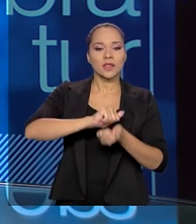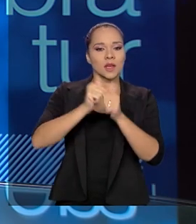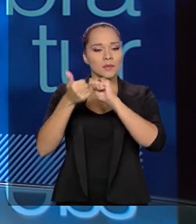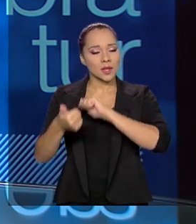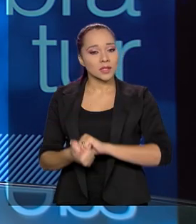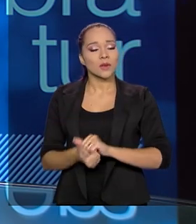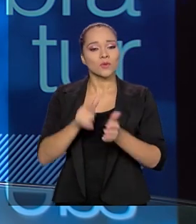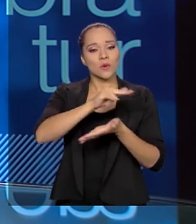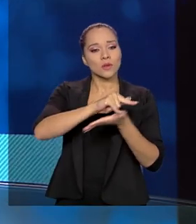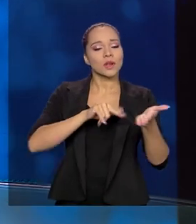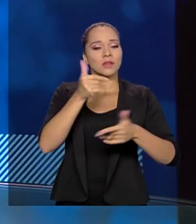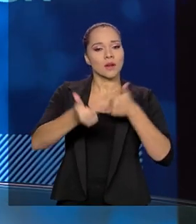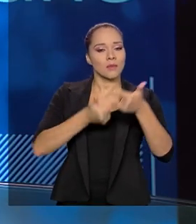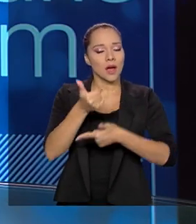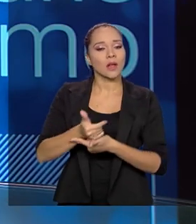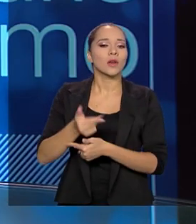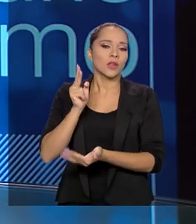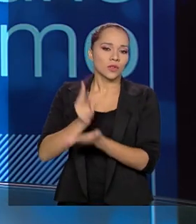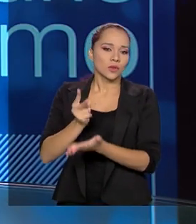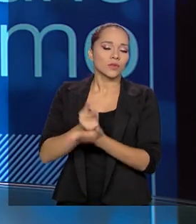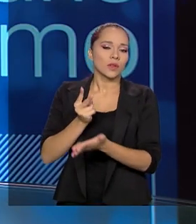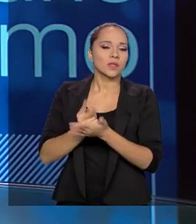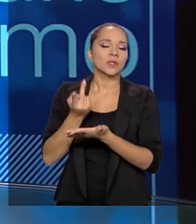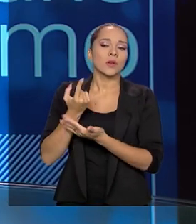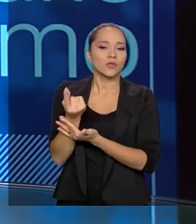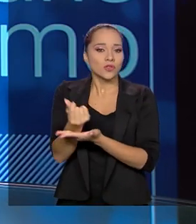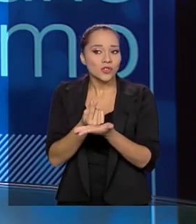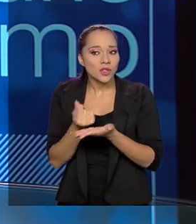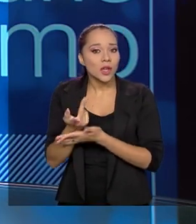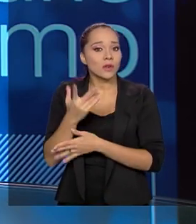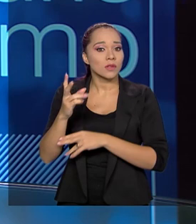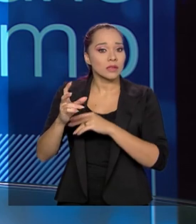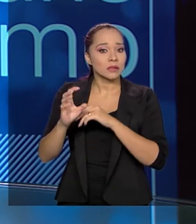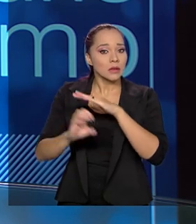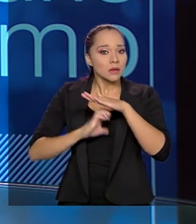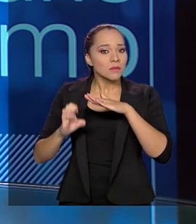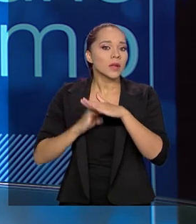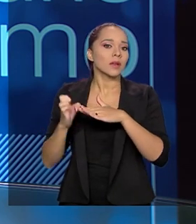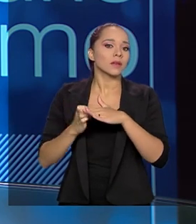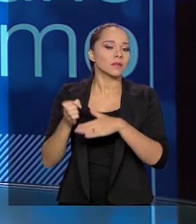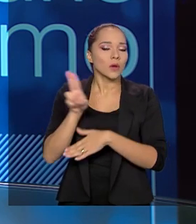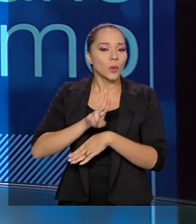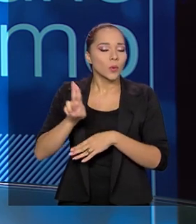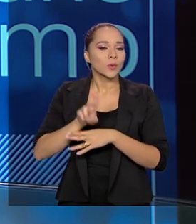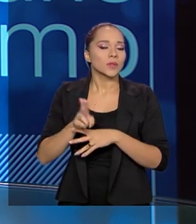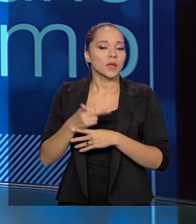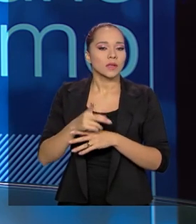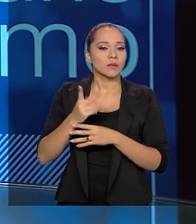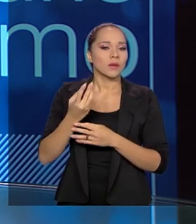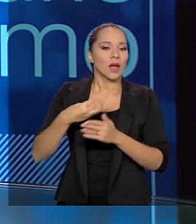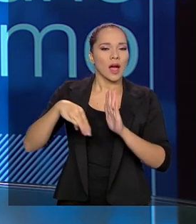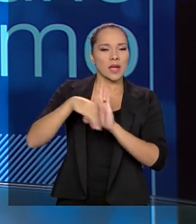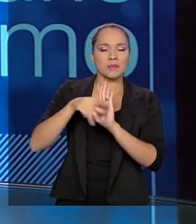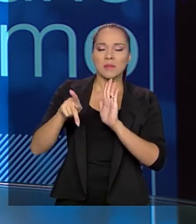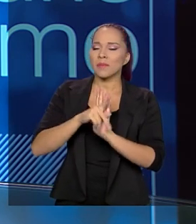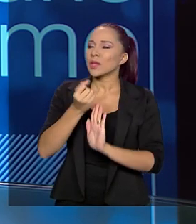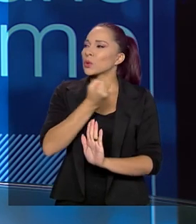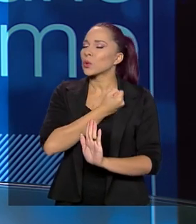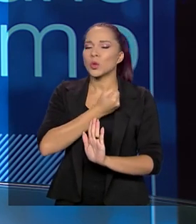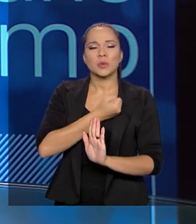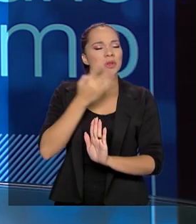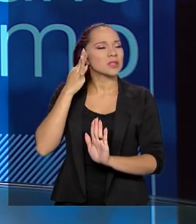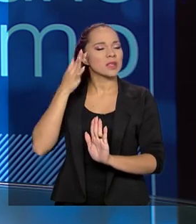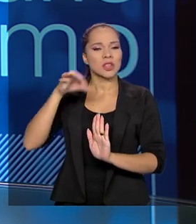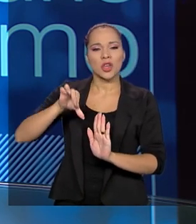contratos de trabalho, de manutenção do fluxo de caixa das empresas através da EMPs, que eu não me recordo o número, se foi a